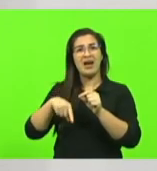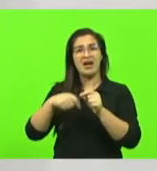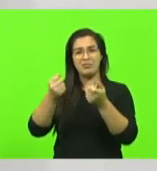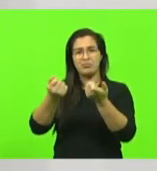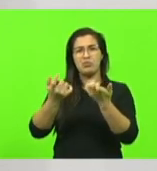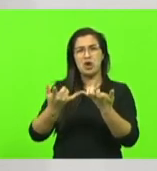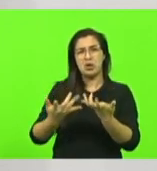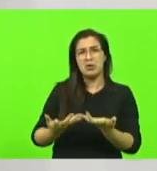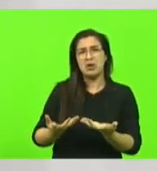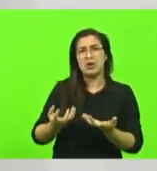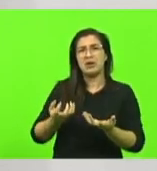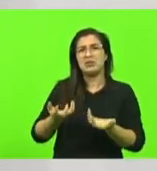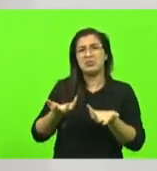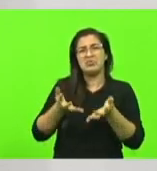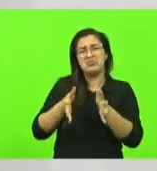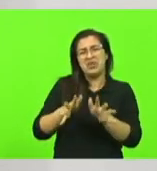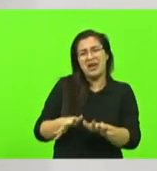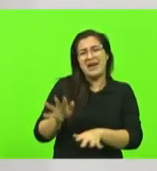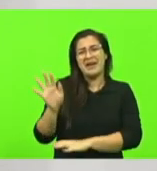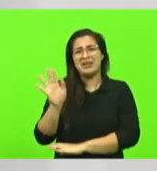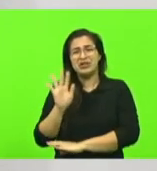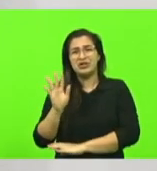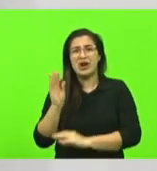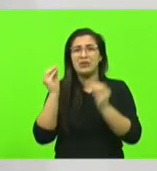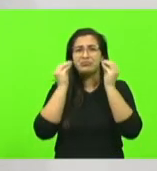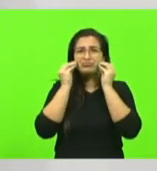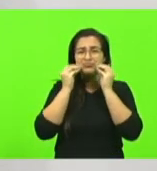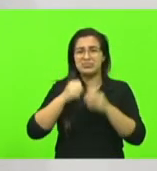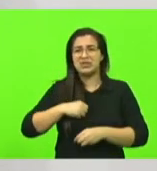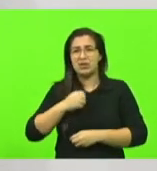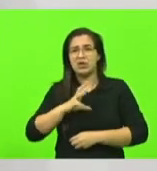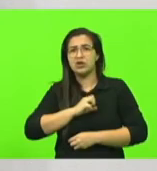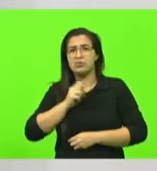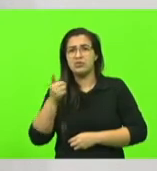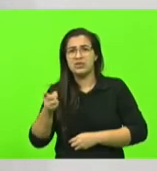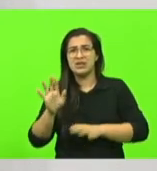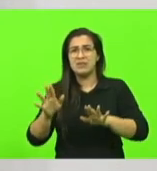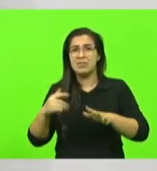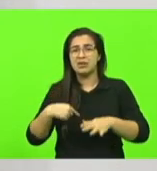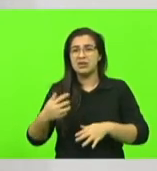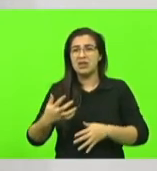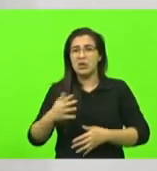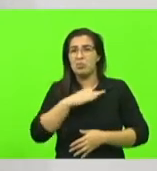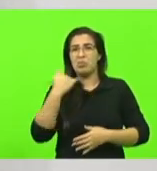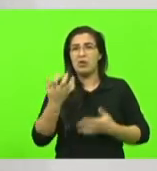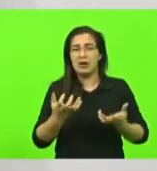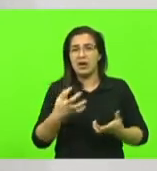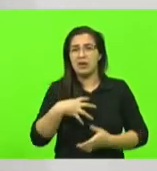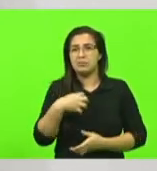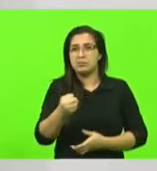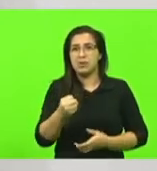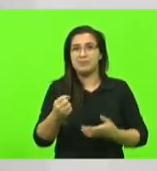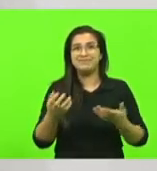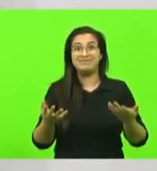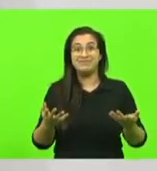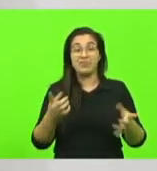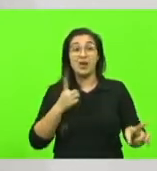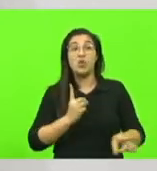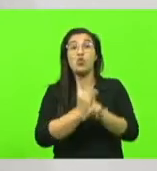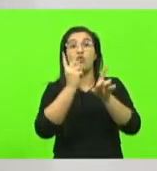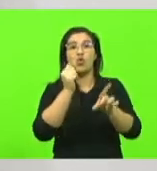da filha que iria praticar o suicídio aí fomos localizar a jovem